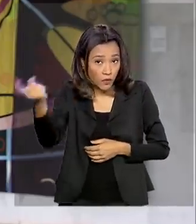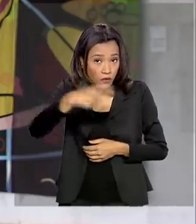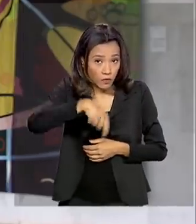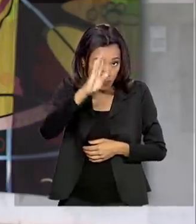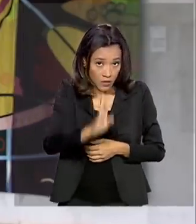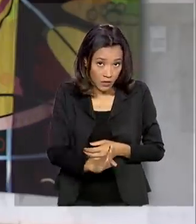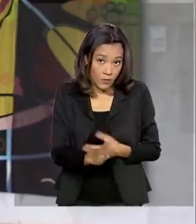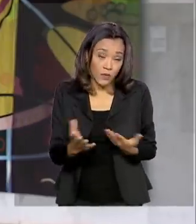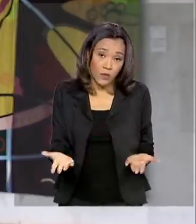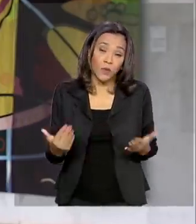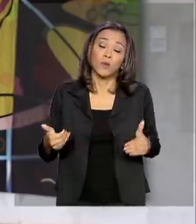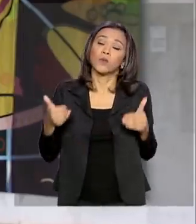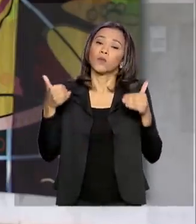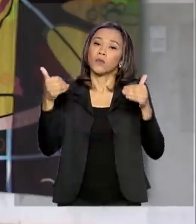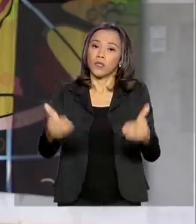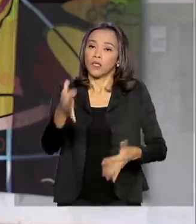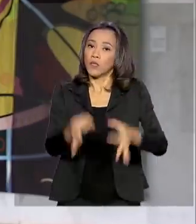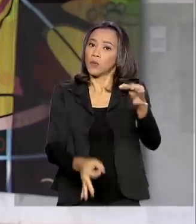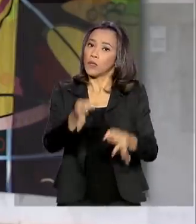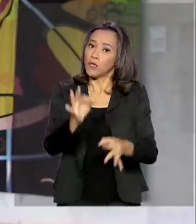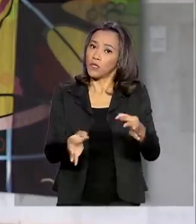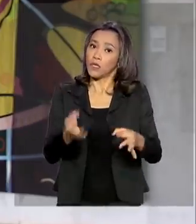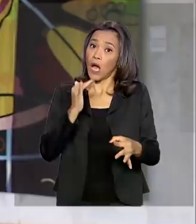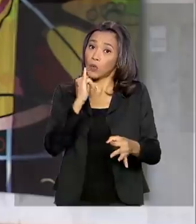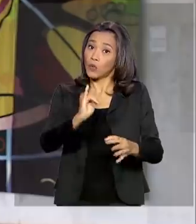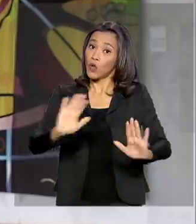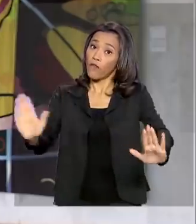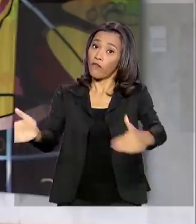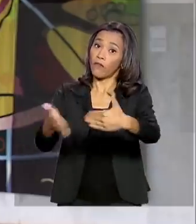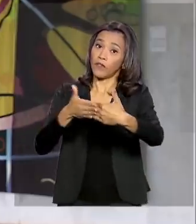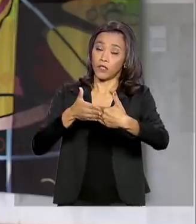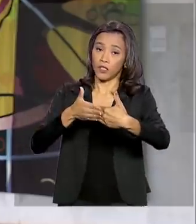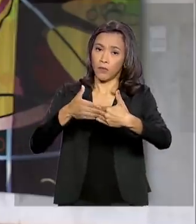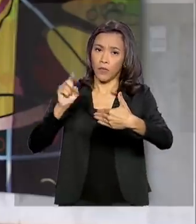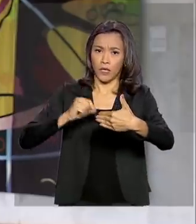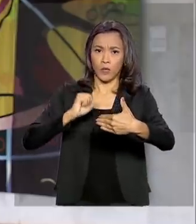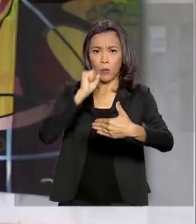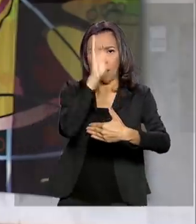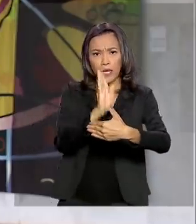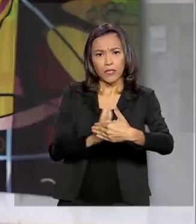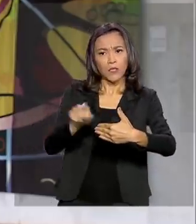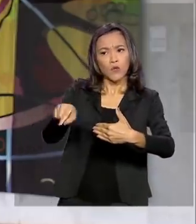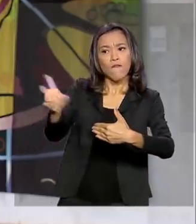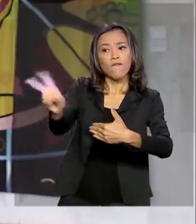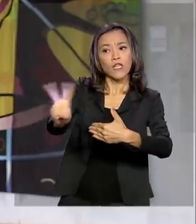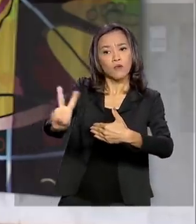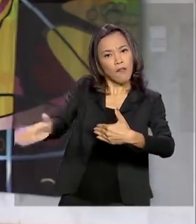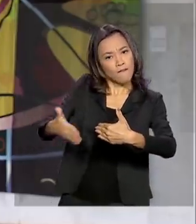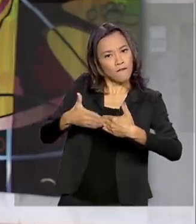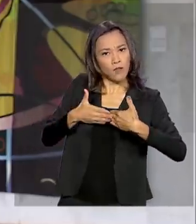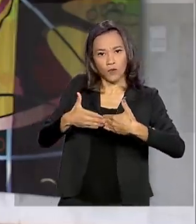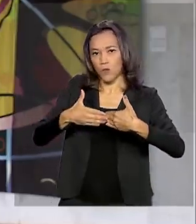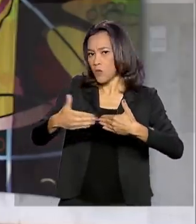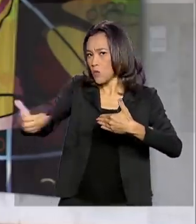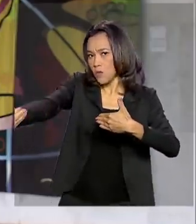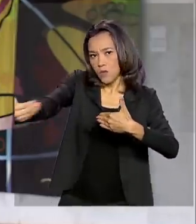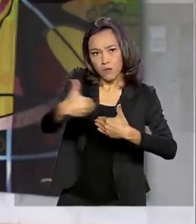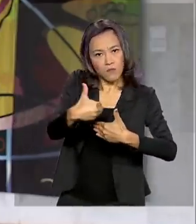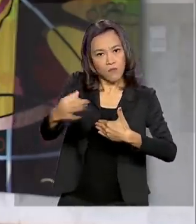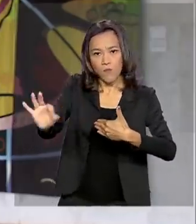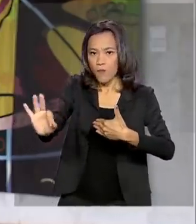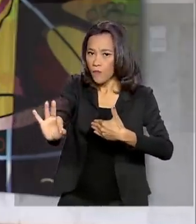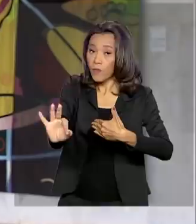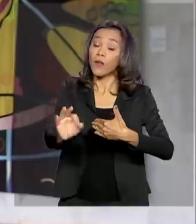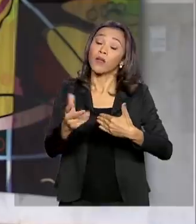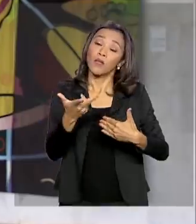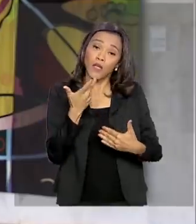O Ministério da Justiça anunciou o fechamento da fronteira do Brasil com a Venezuela. E o Ministério da Infraestrutura